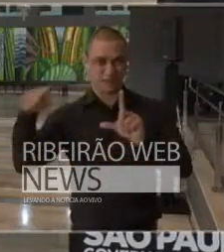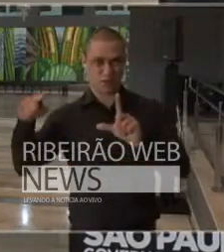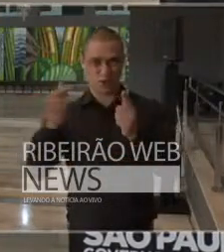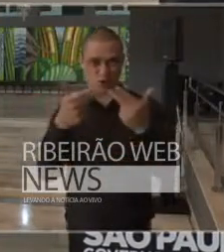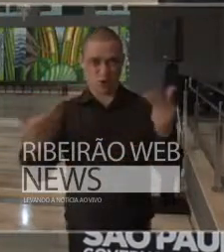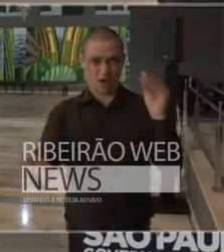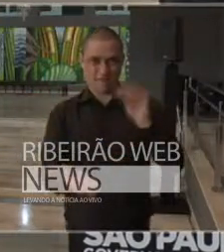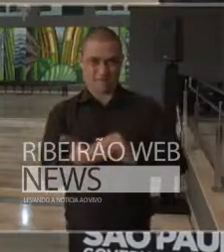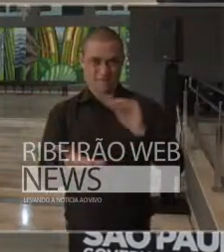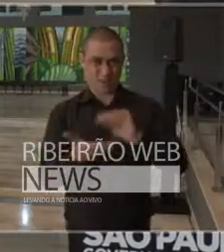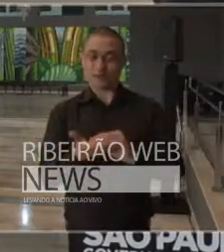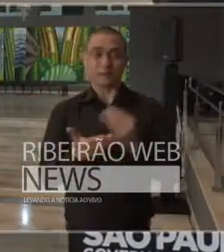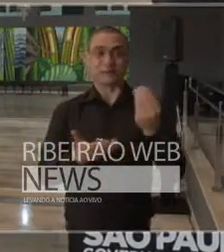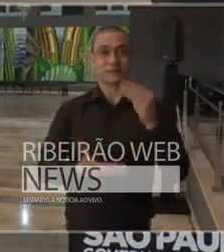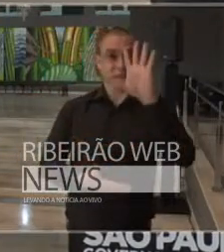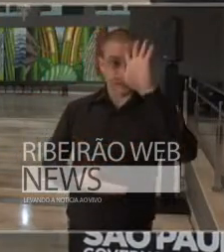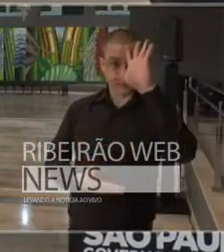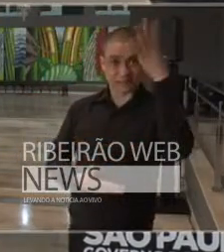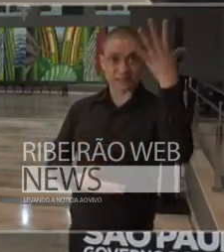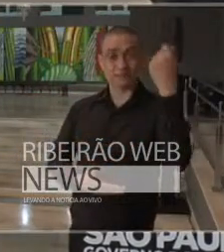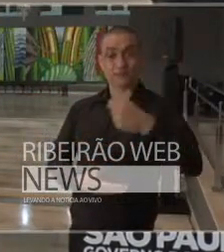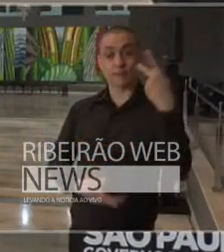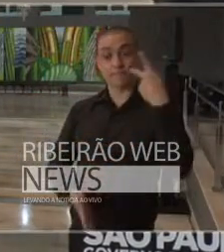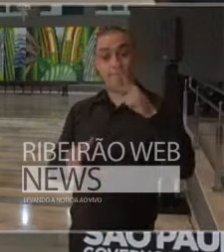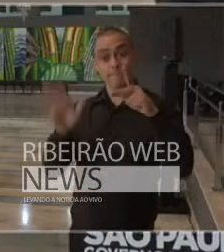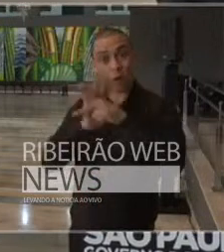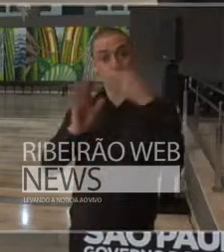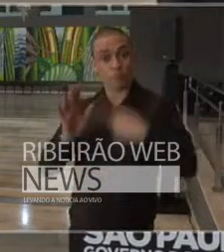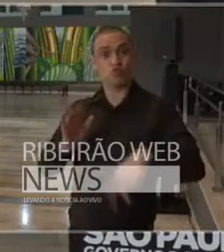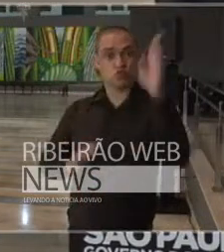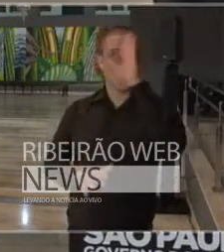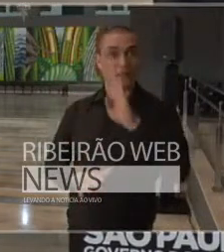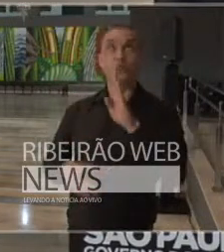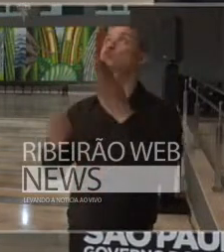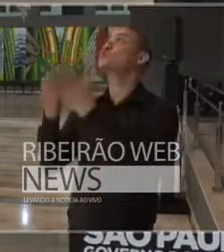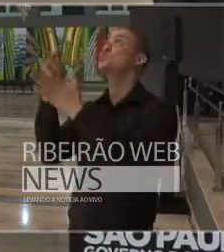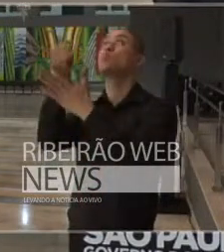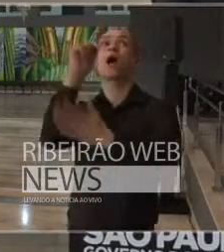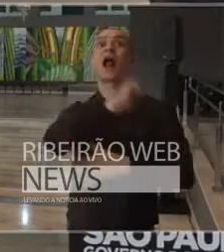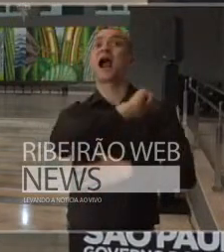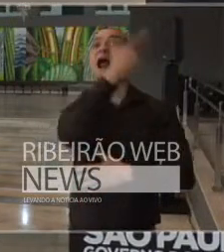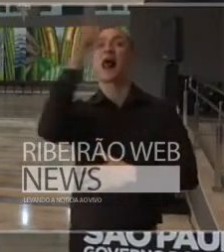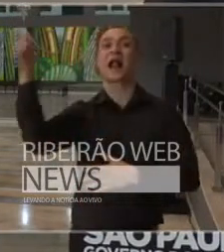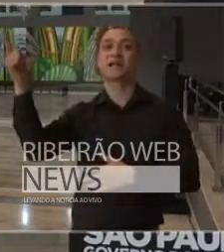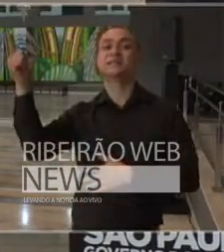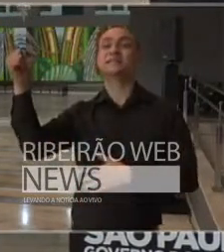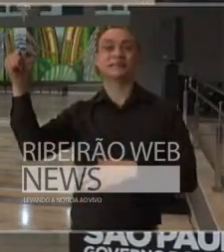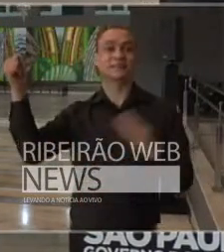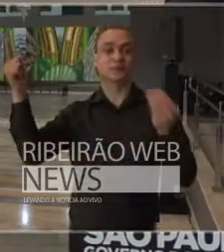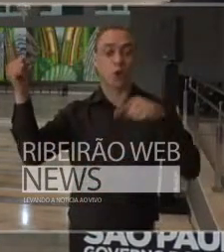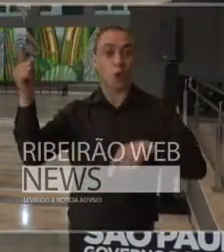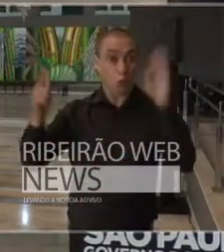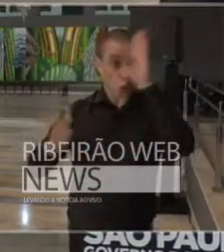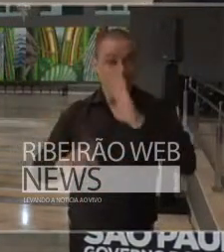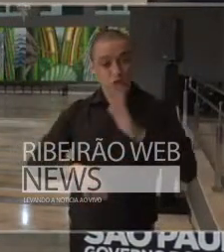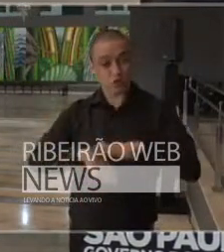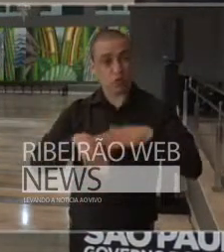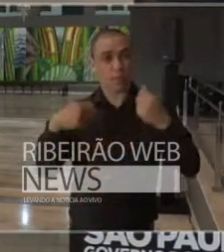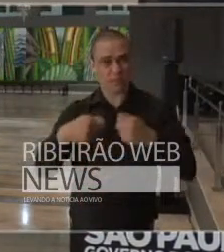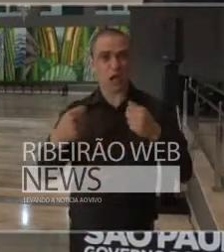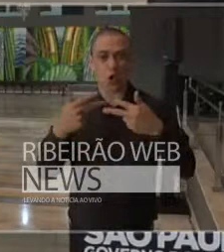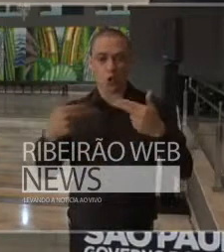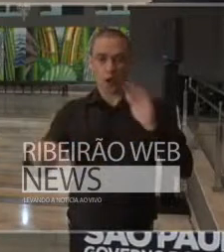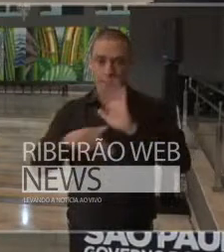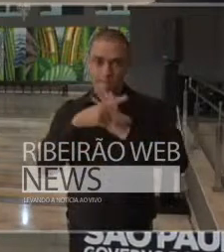nós precisávamos de uma solução nacional. Então, foram nacionalizados muitos componentes,